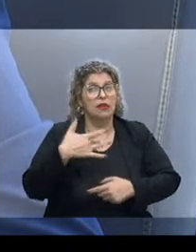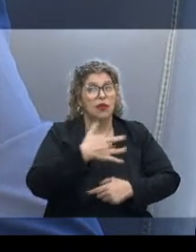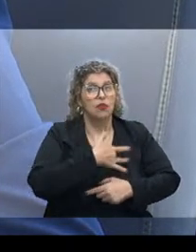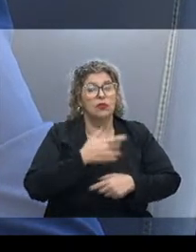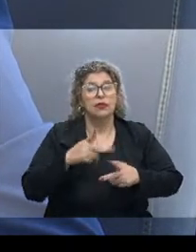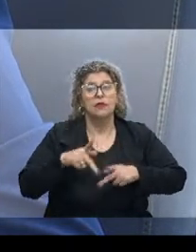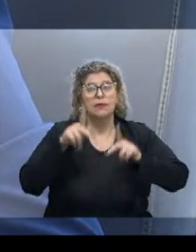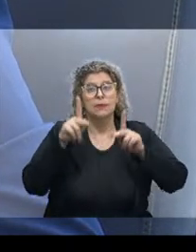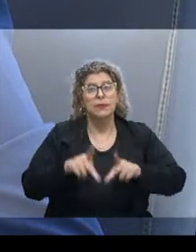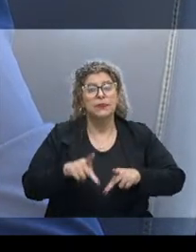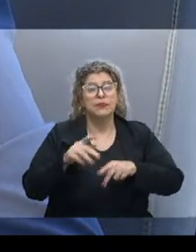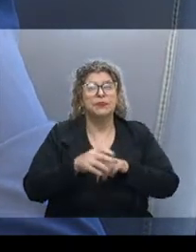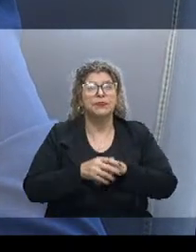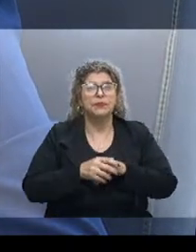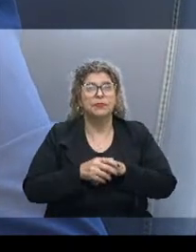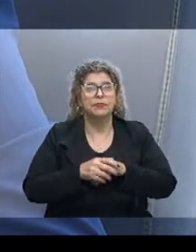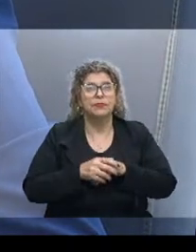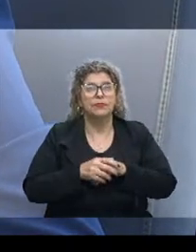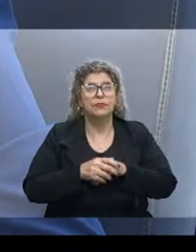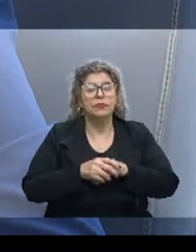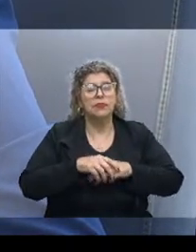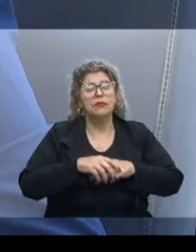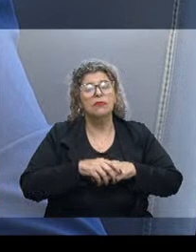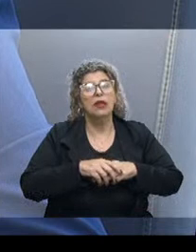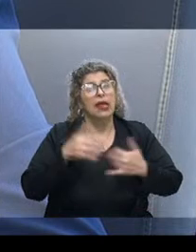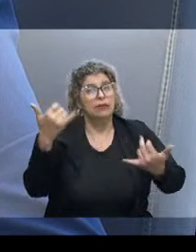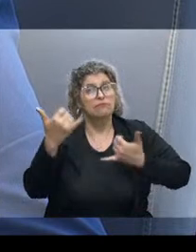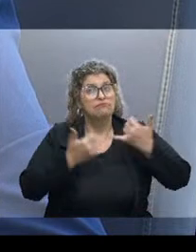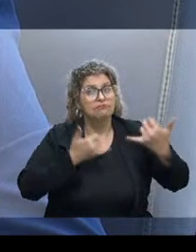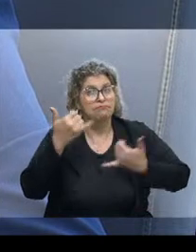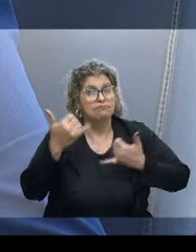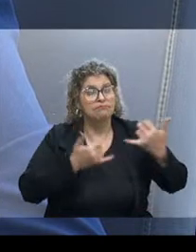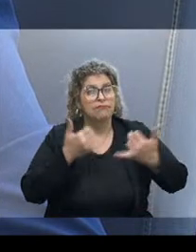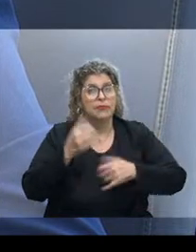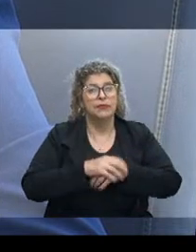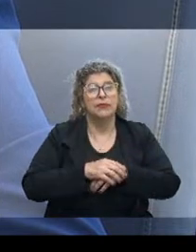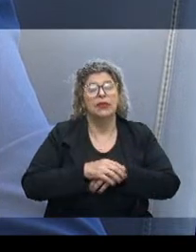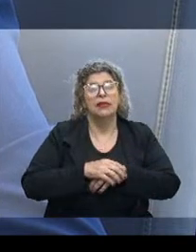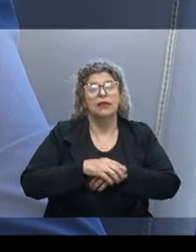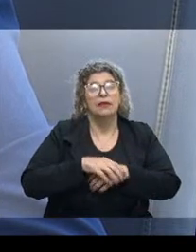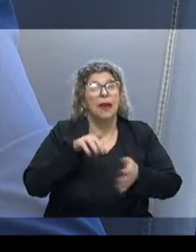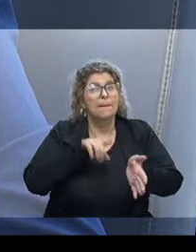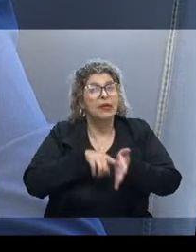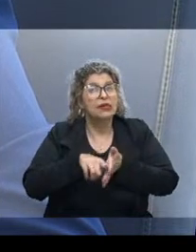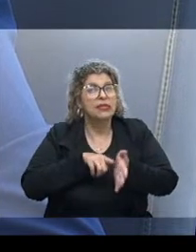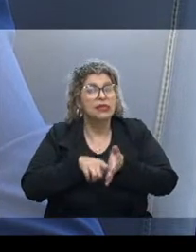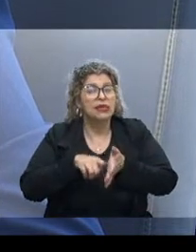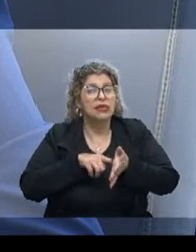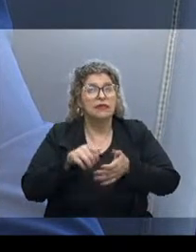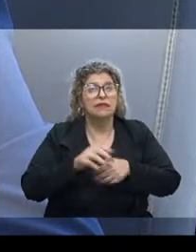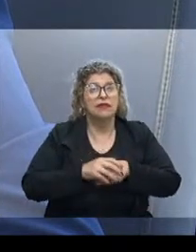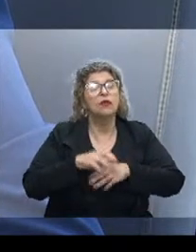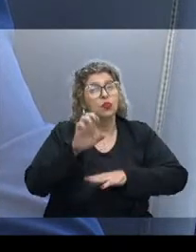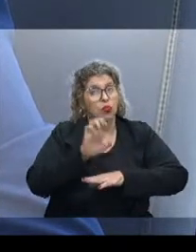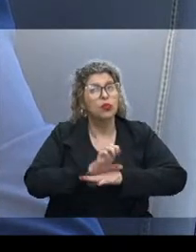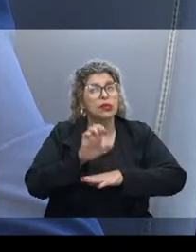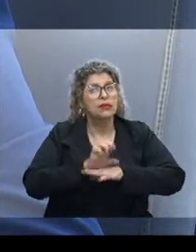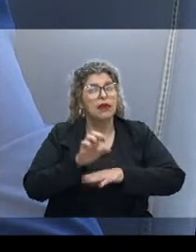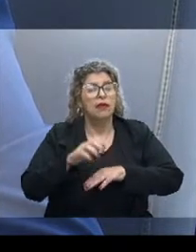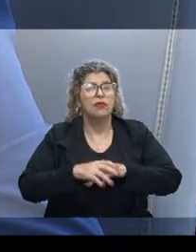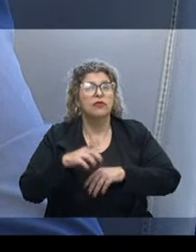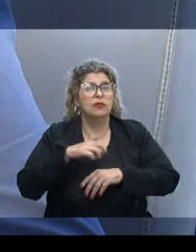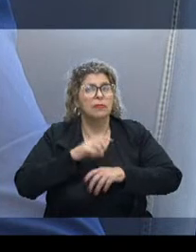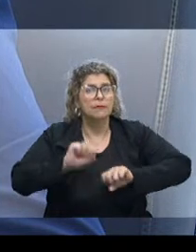Do ponto de vista dos dados que são trazidos aqui pela ISI e pela pesquisa que foi apresentada, o Estado também trouxe